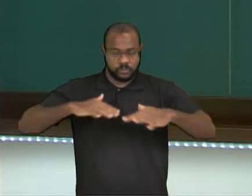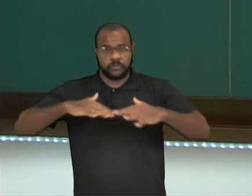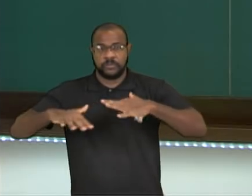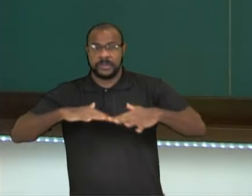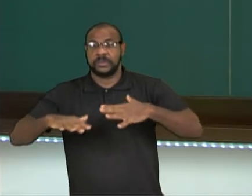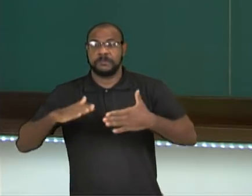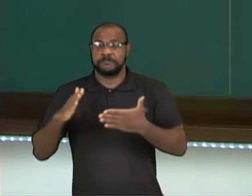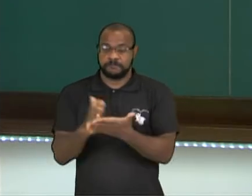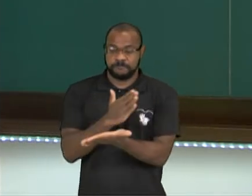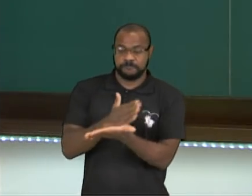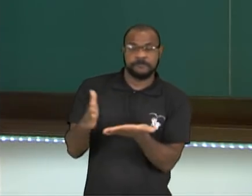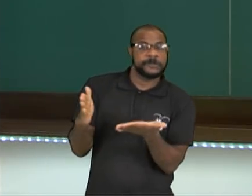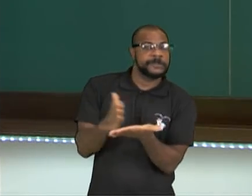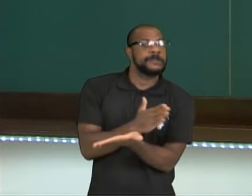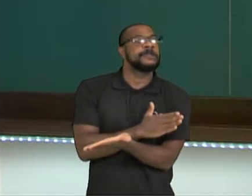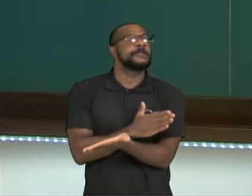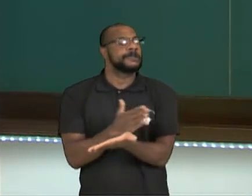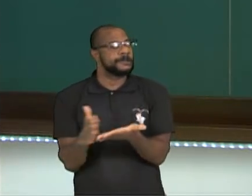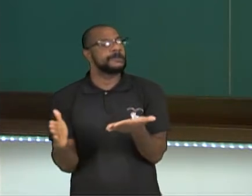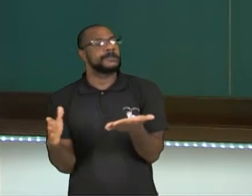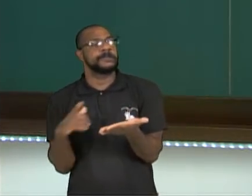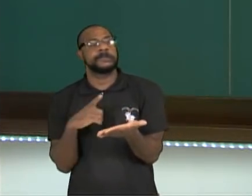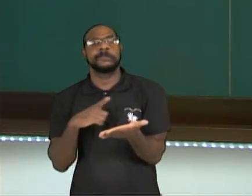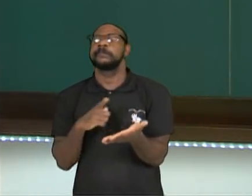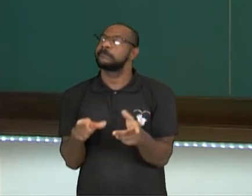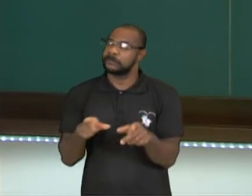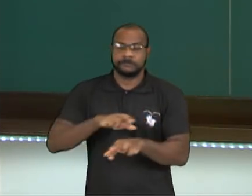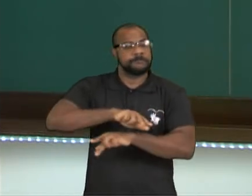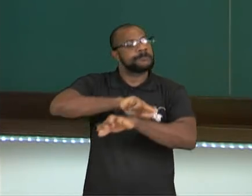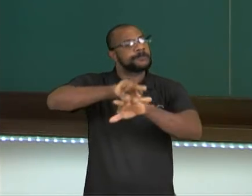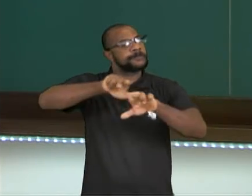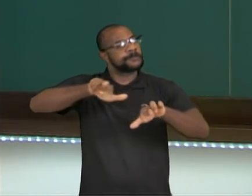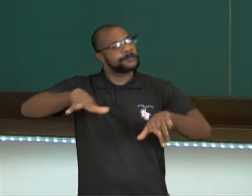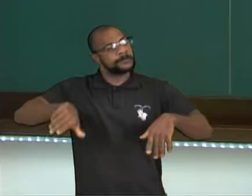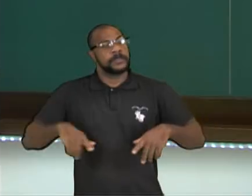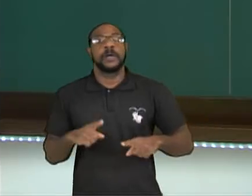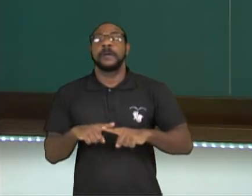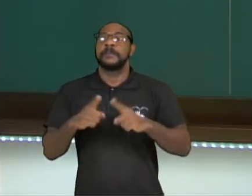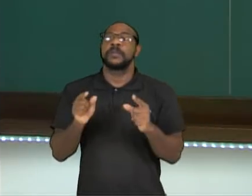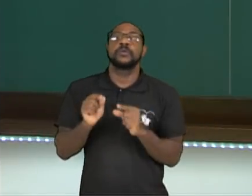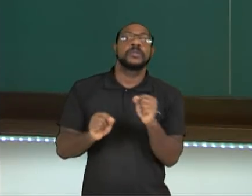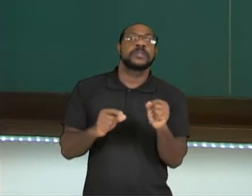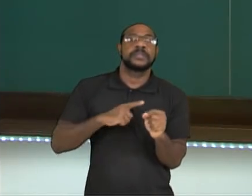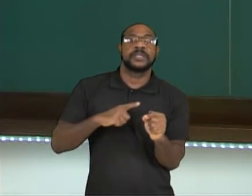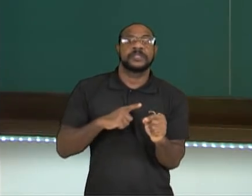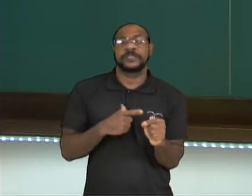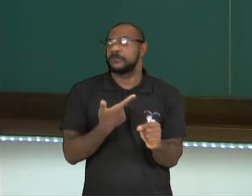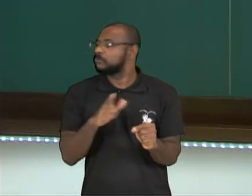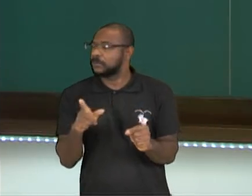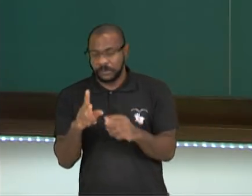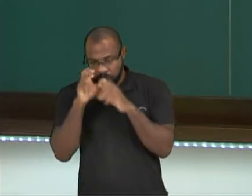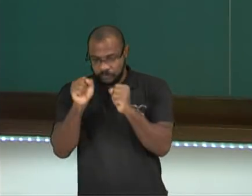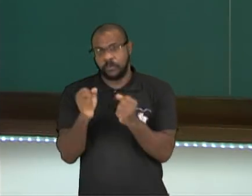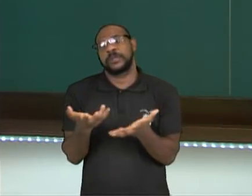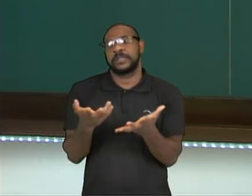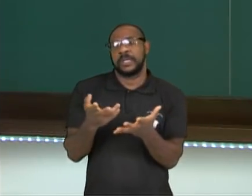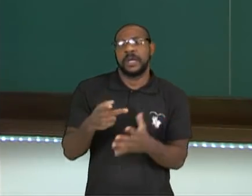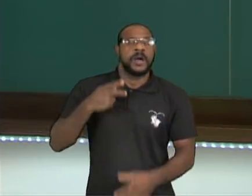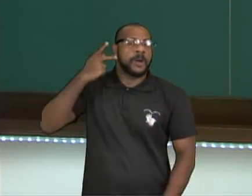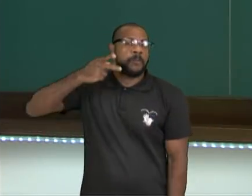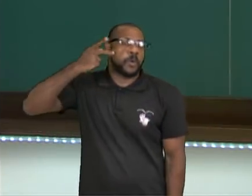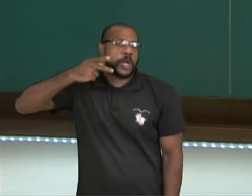separatistas, de intensidade variável, mas que criam instabilidades políticas e